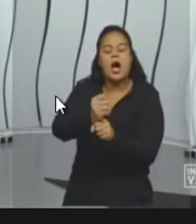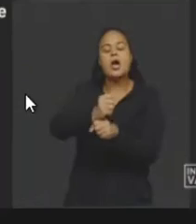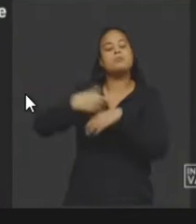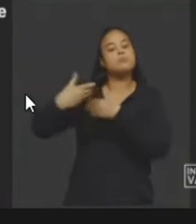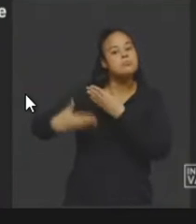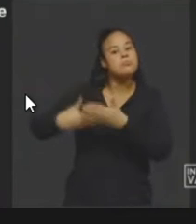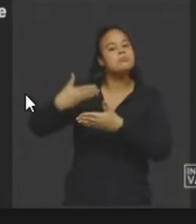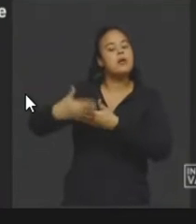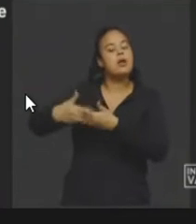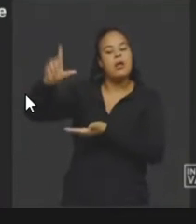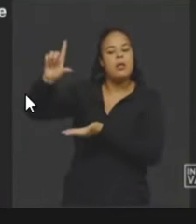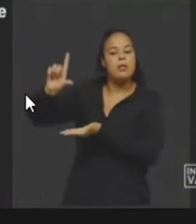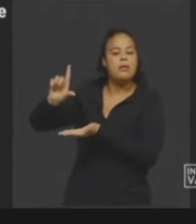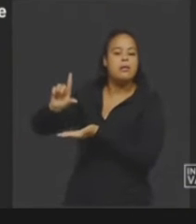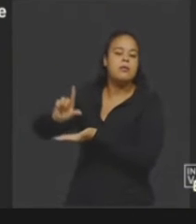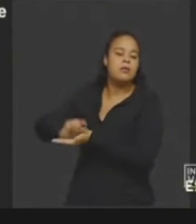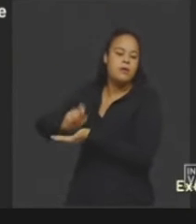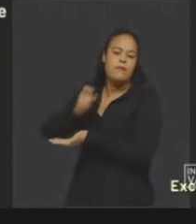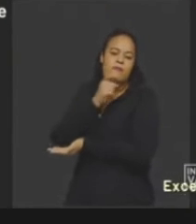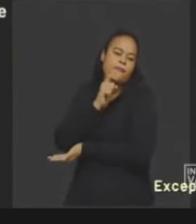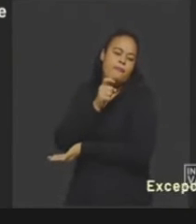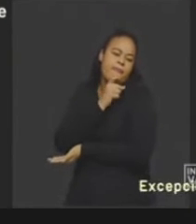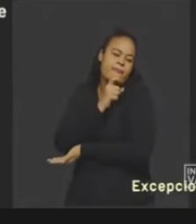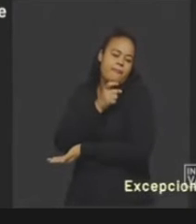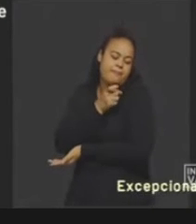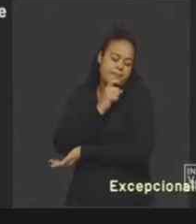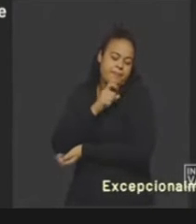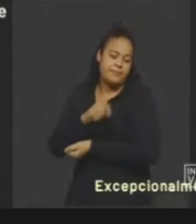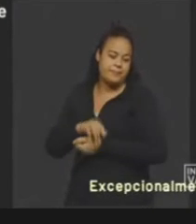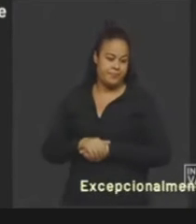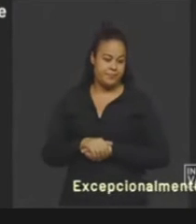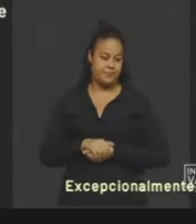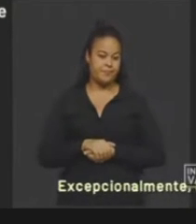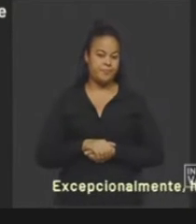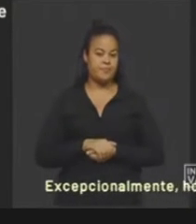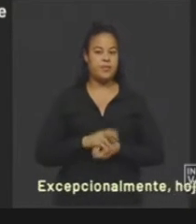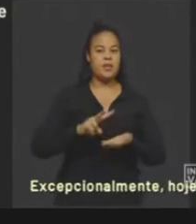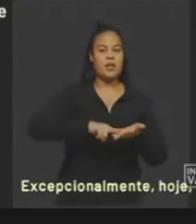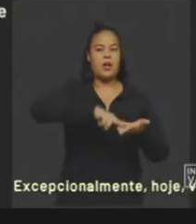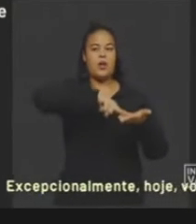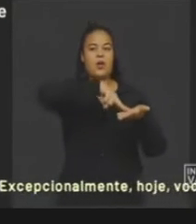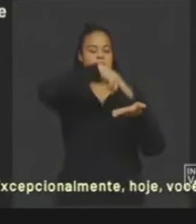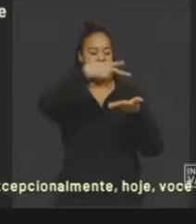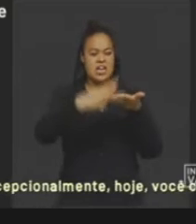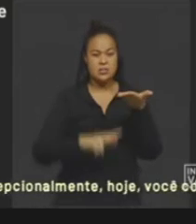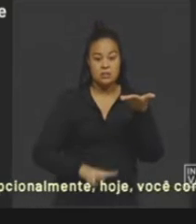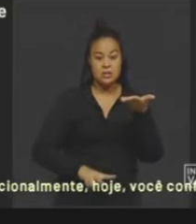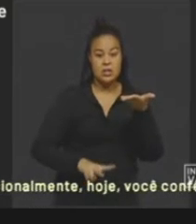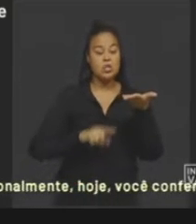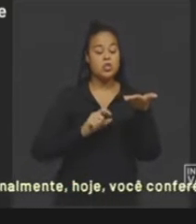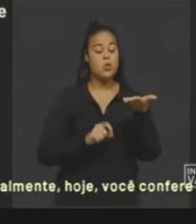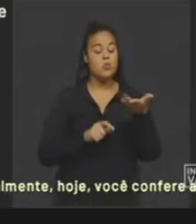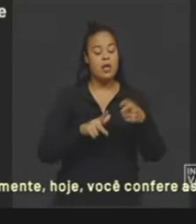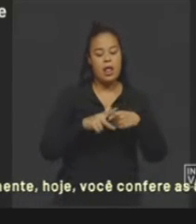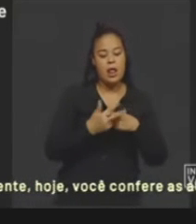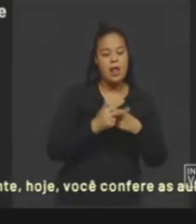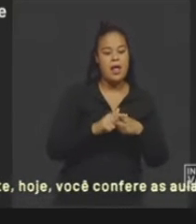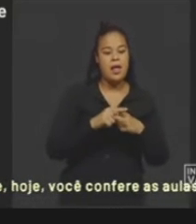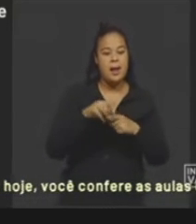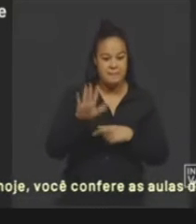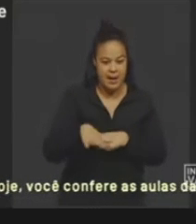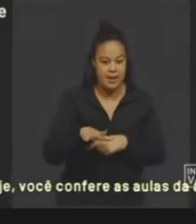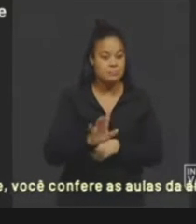E quais seriam as desvantagens? Instalação de altíssimo custo. Não é uma instalação nada barata.